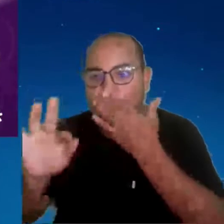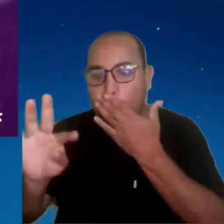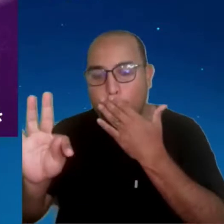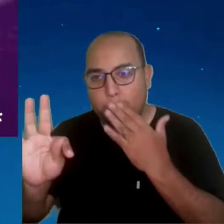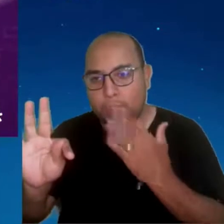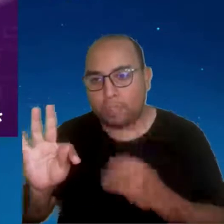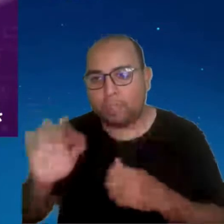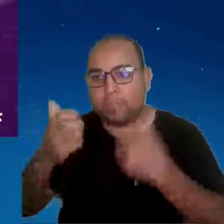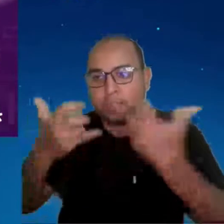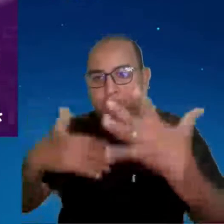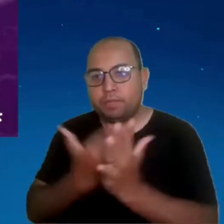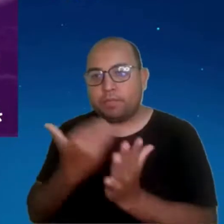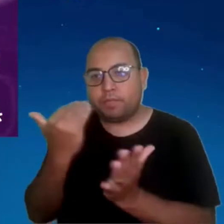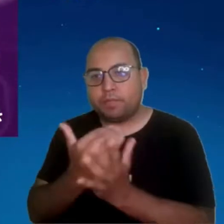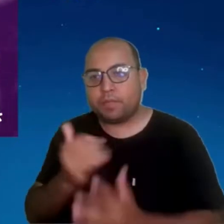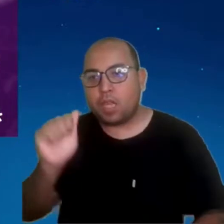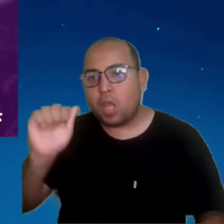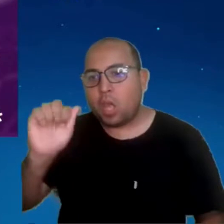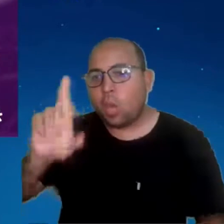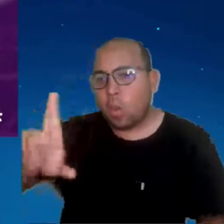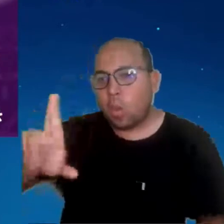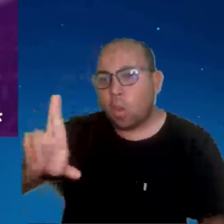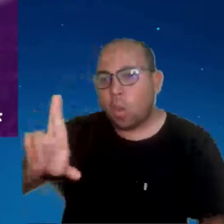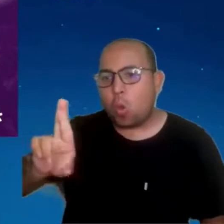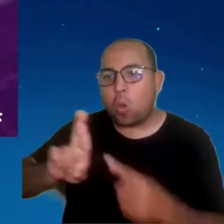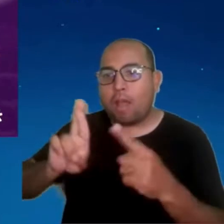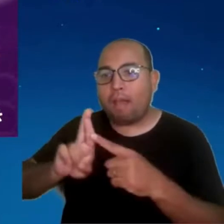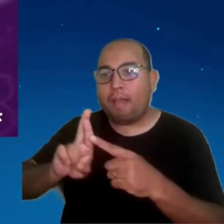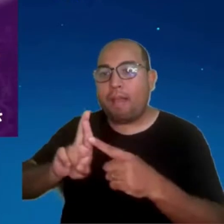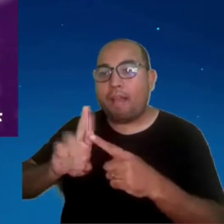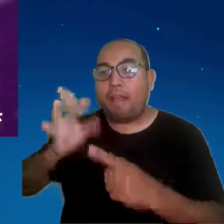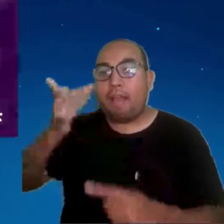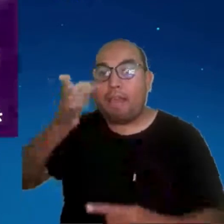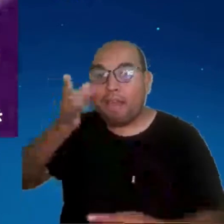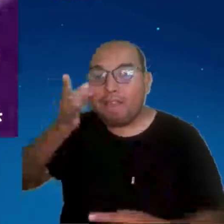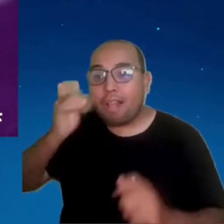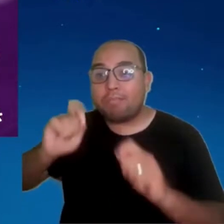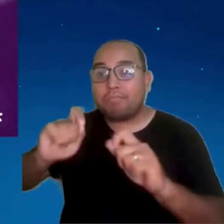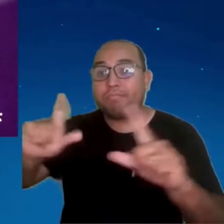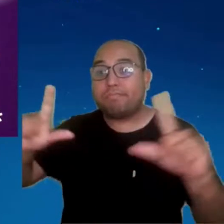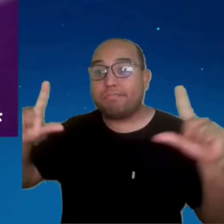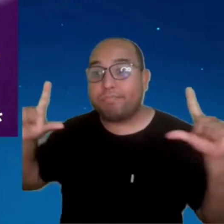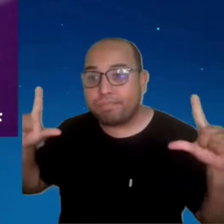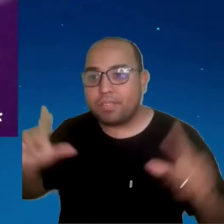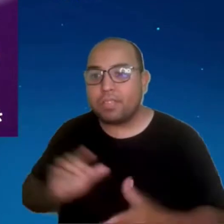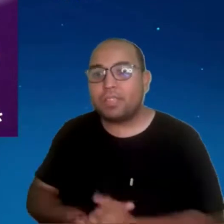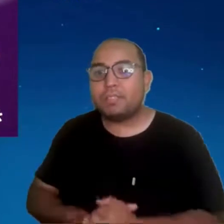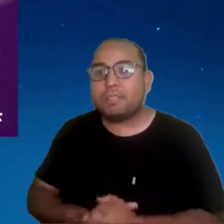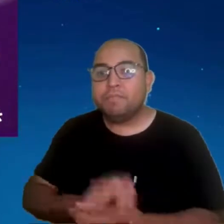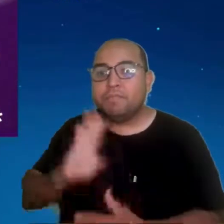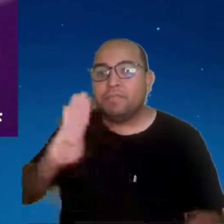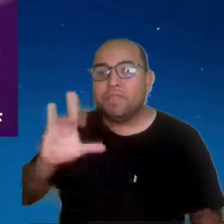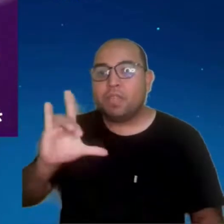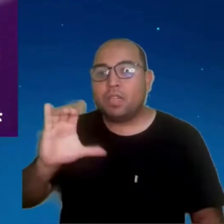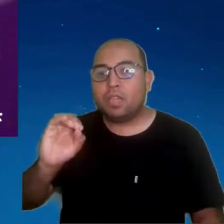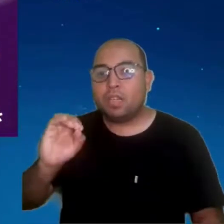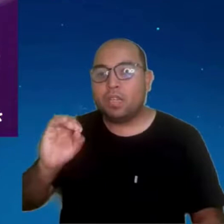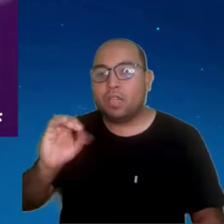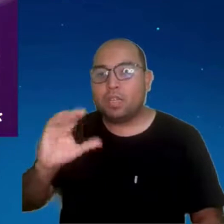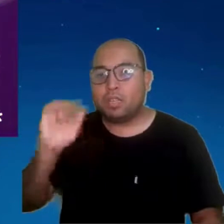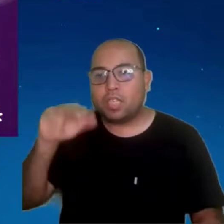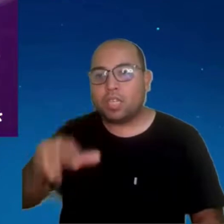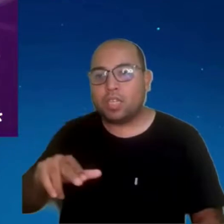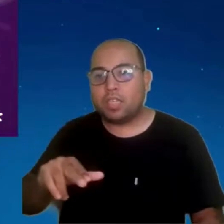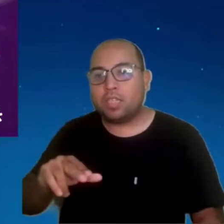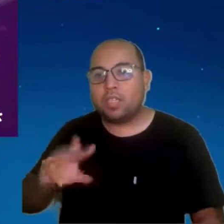o ar, não é ar-condicionado, é realidade aumentada, cada vez mais a gente está usando. O blockchain, o Web 3.0 e manufatura. Então